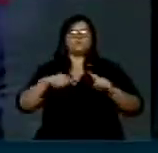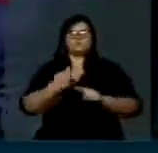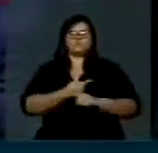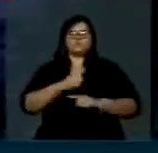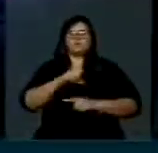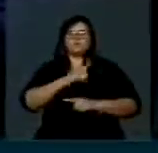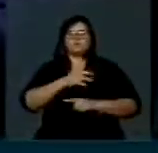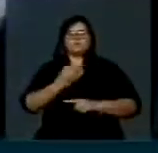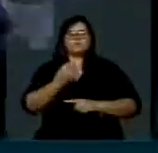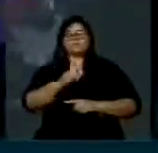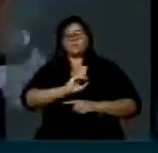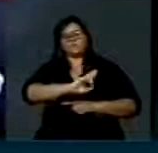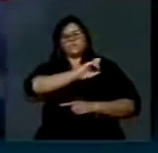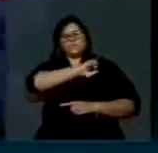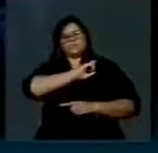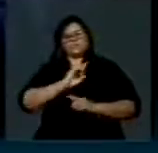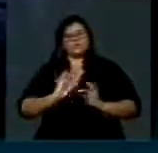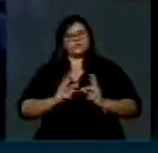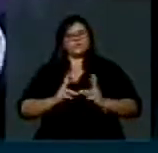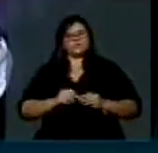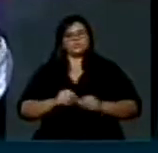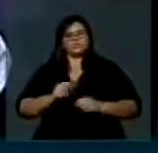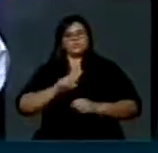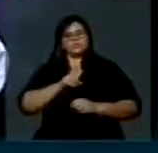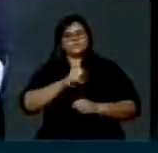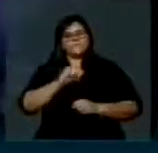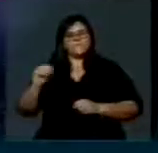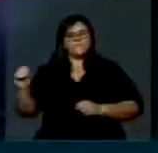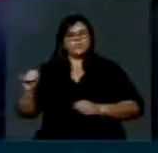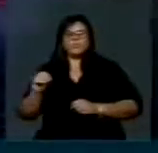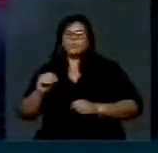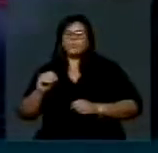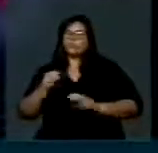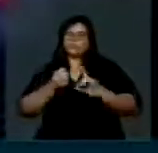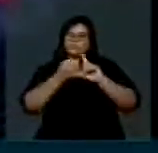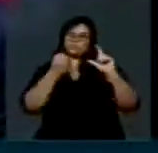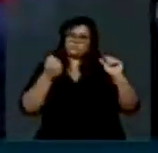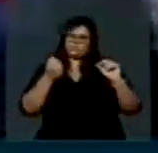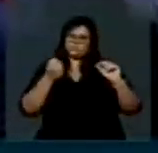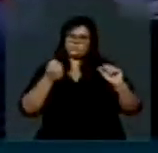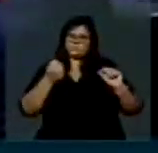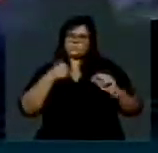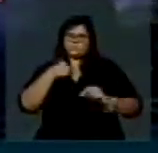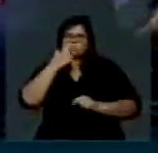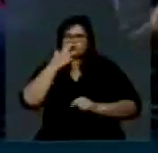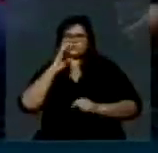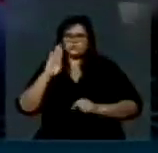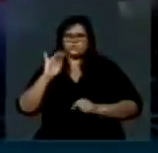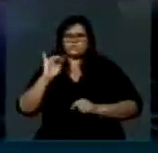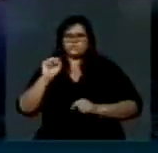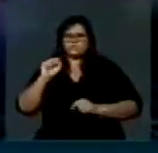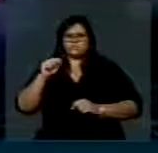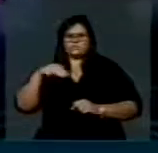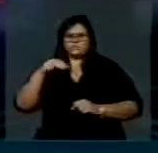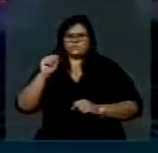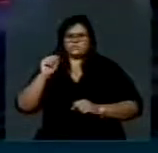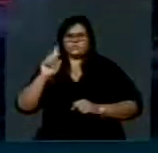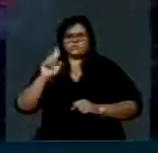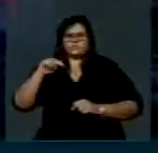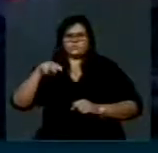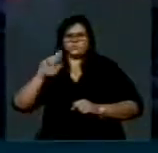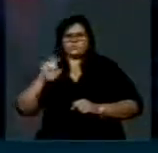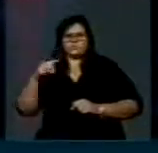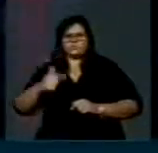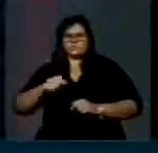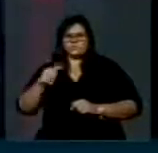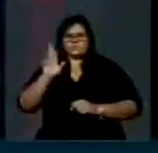com todos esses mil artigos. E eu acho que para o Bismarck não ter razão, é melhor eu lhe responder depois de ler o texto.